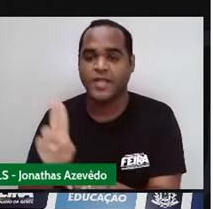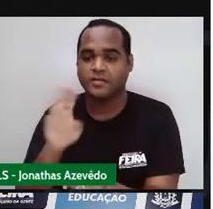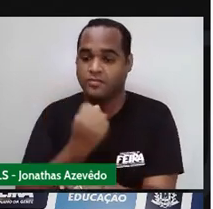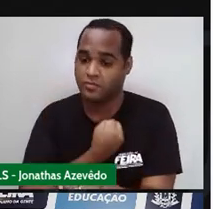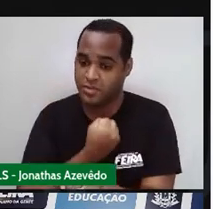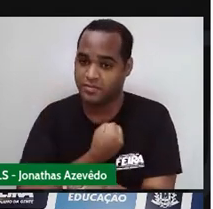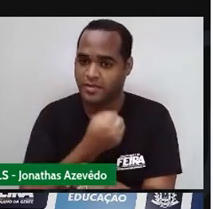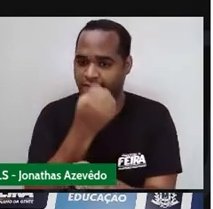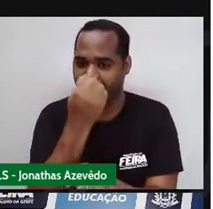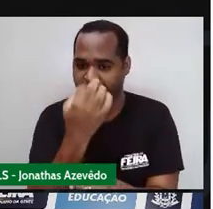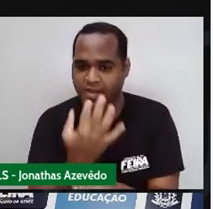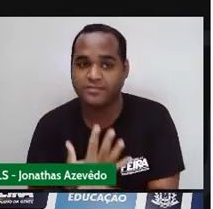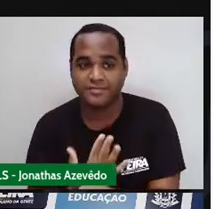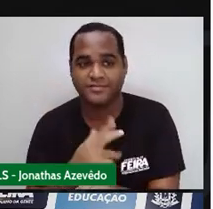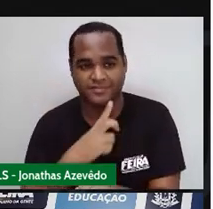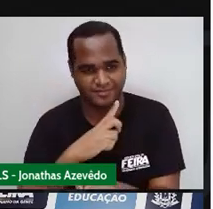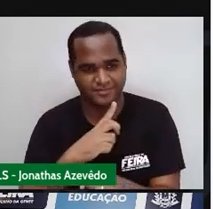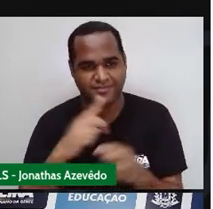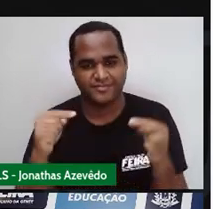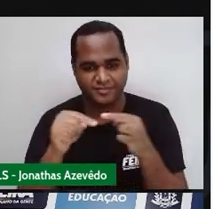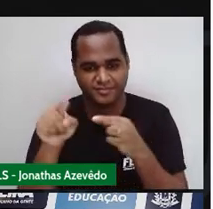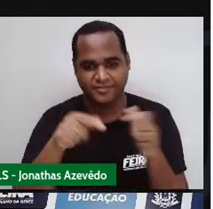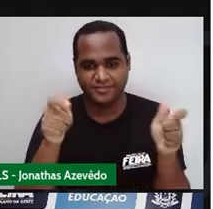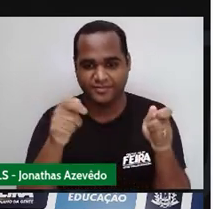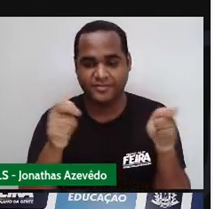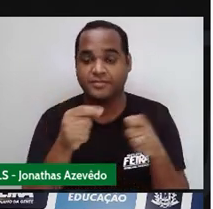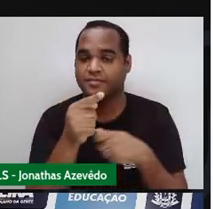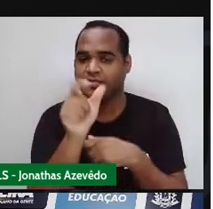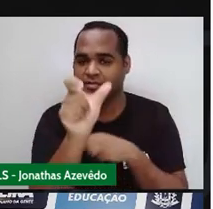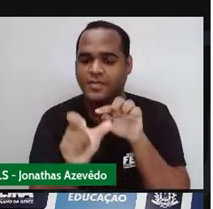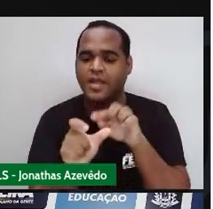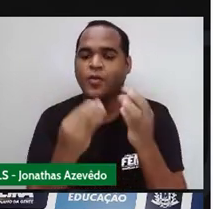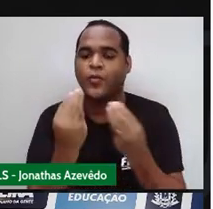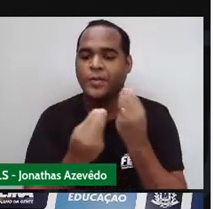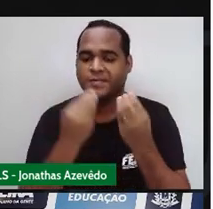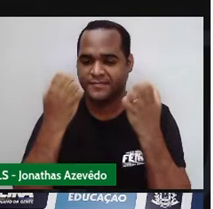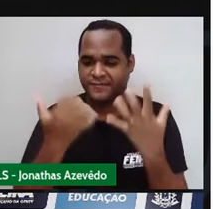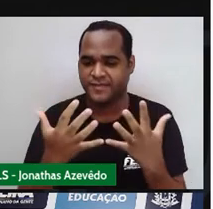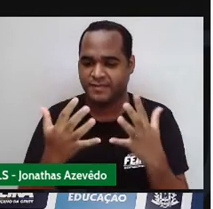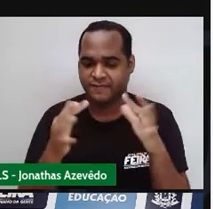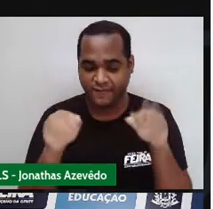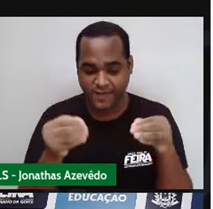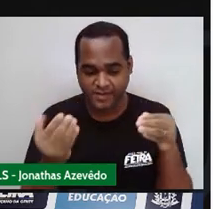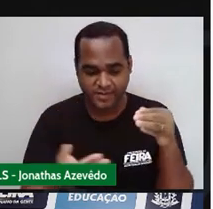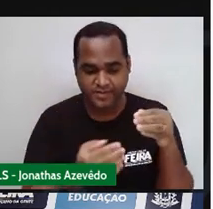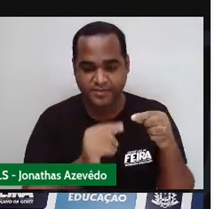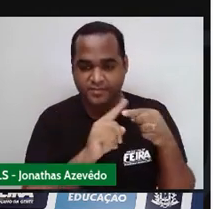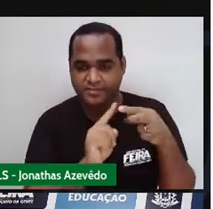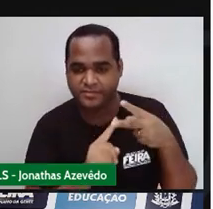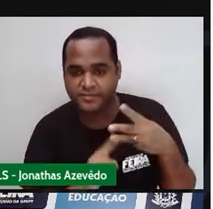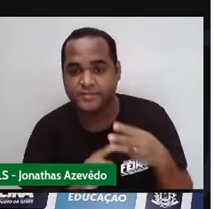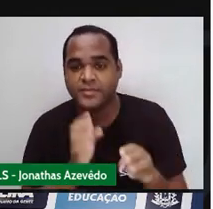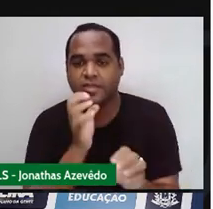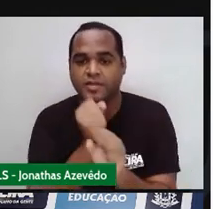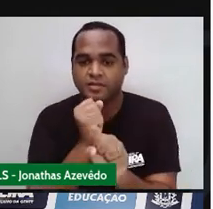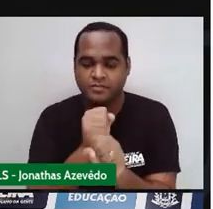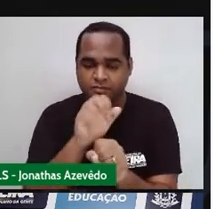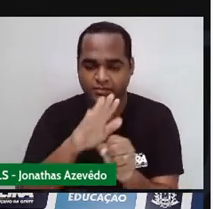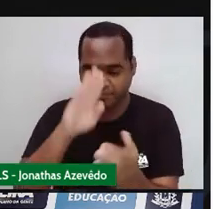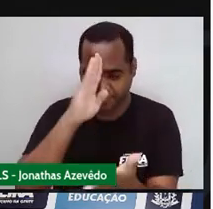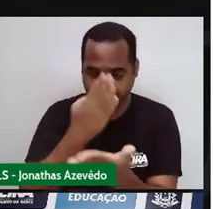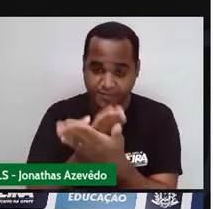números, certo? Então vamos fazer assim, ó Se até aqui você não acreditou A gente vai agora A gente vai